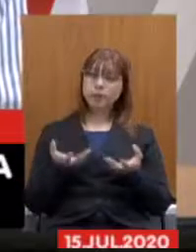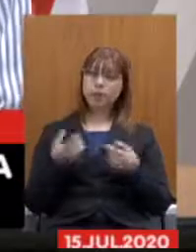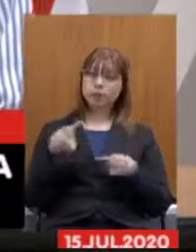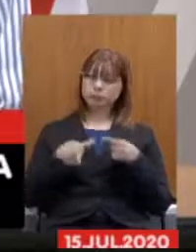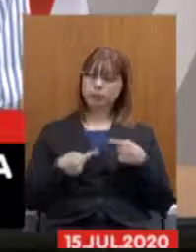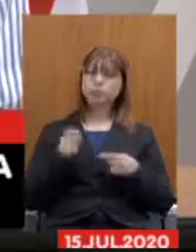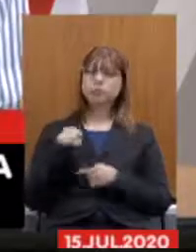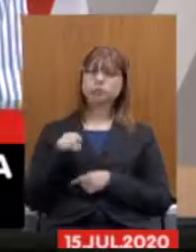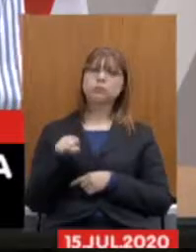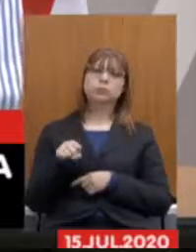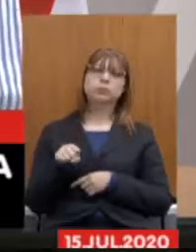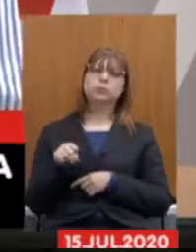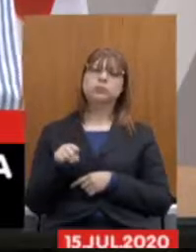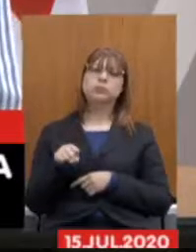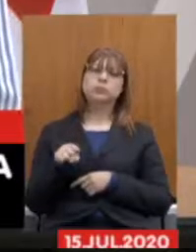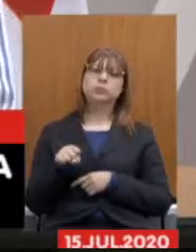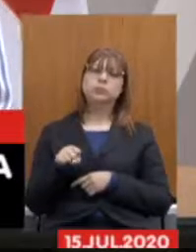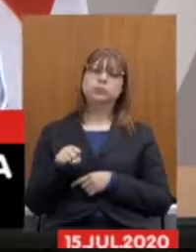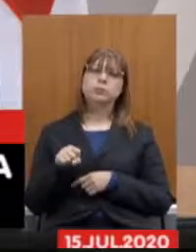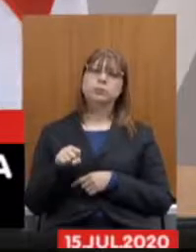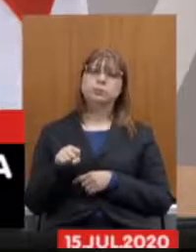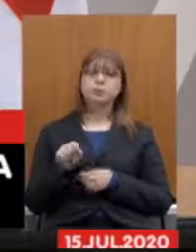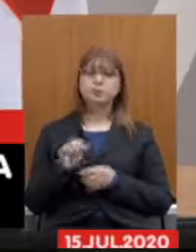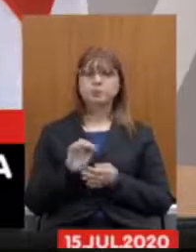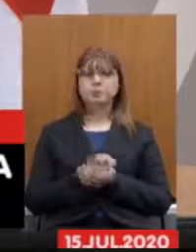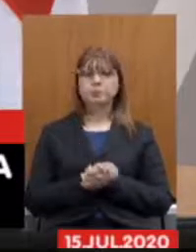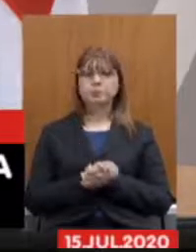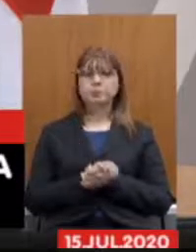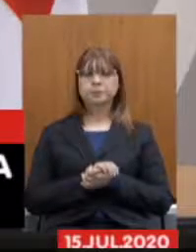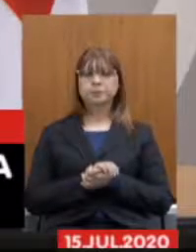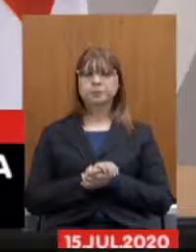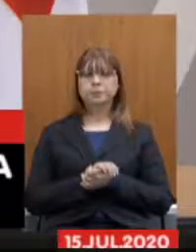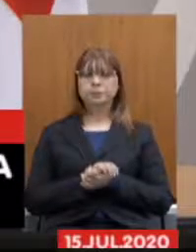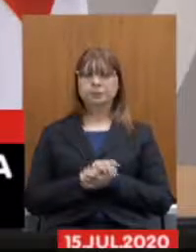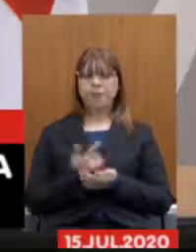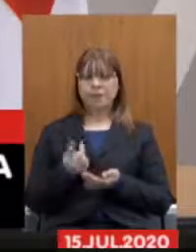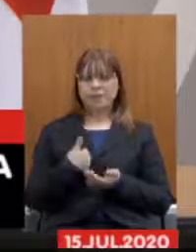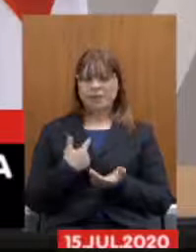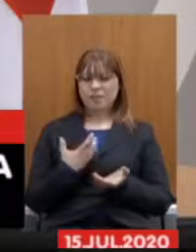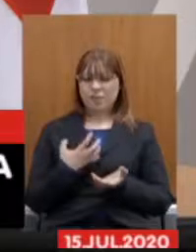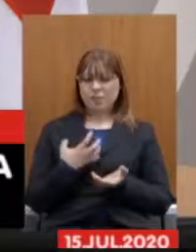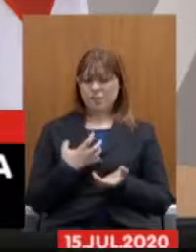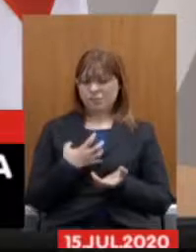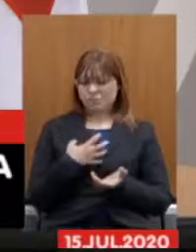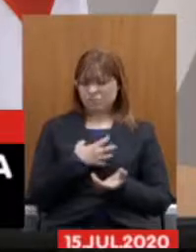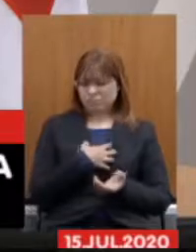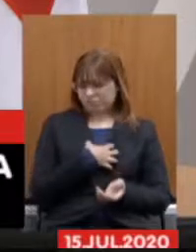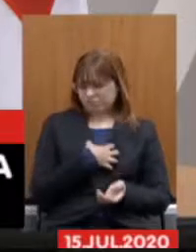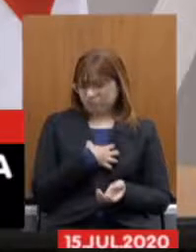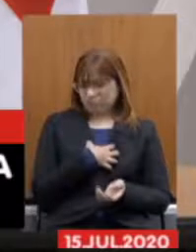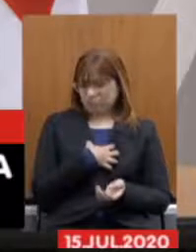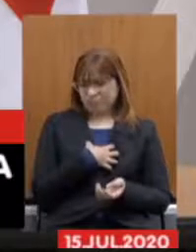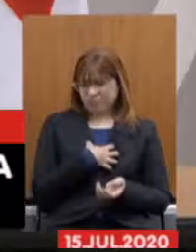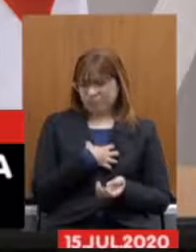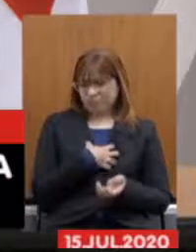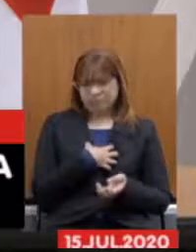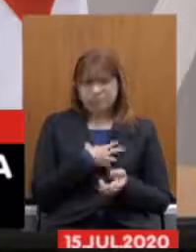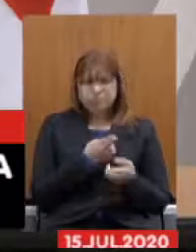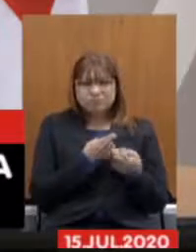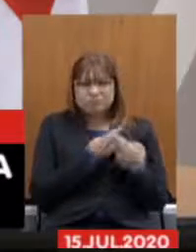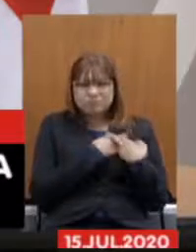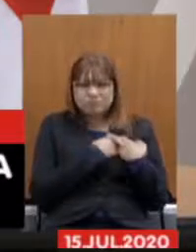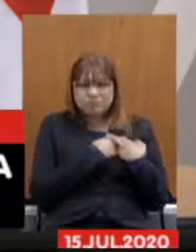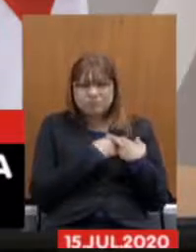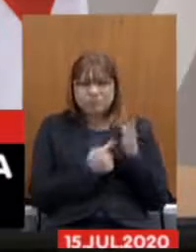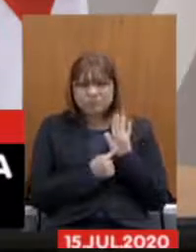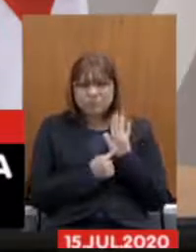discussão eu não me sinto legitimado de apresentar qualquer